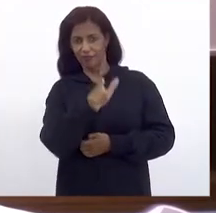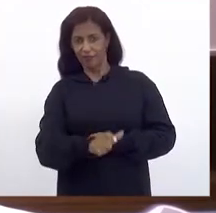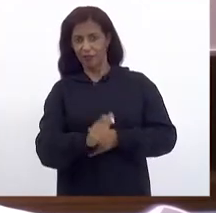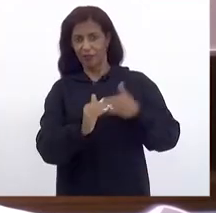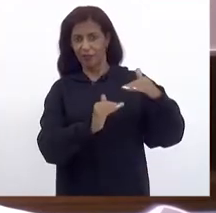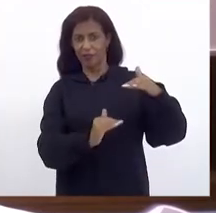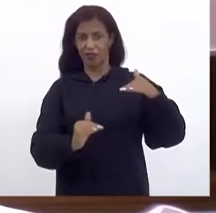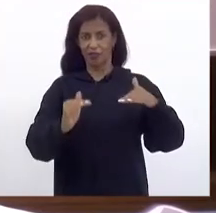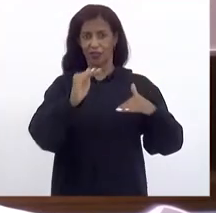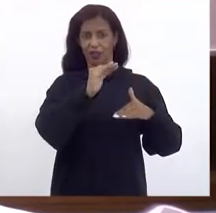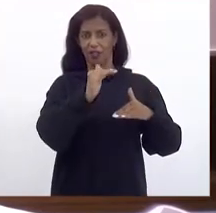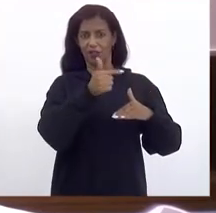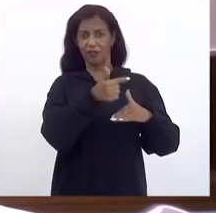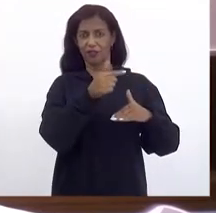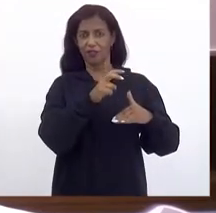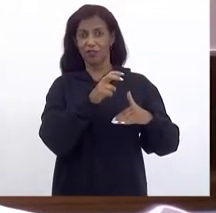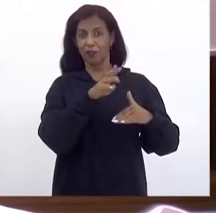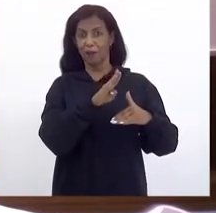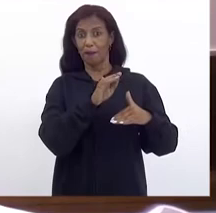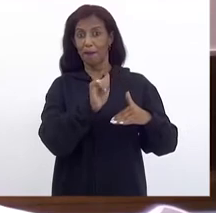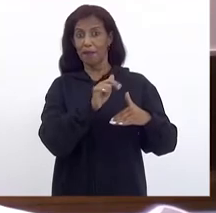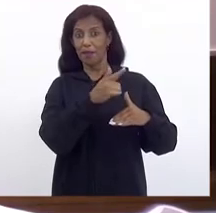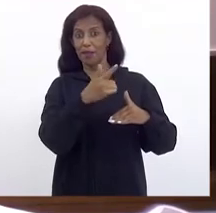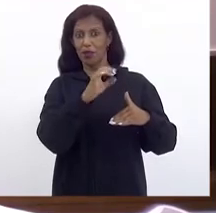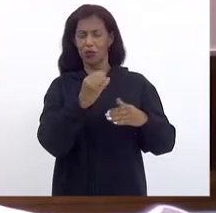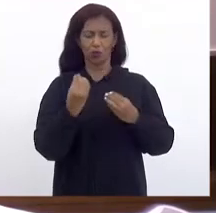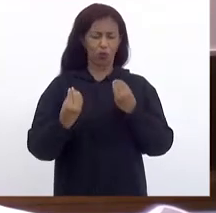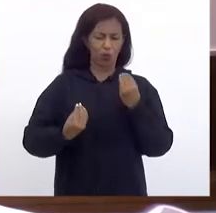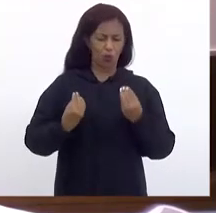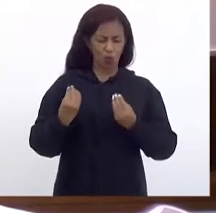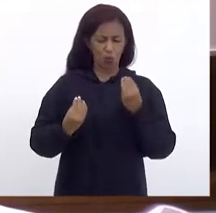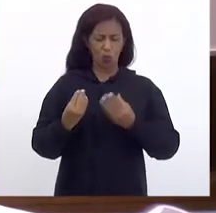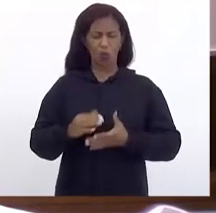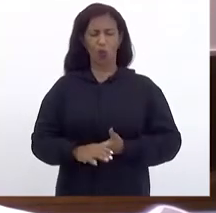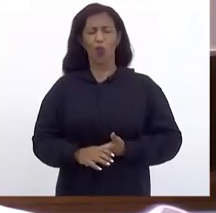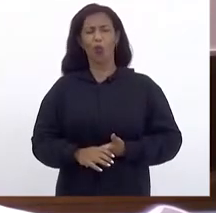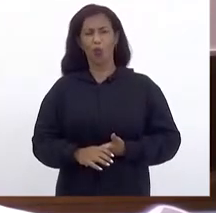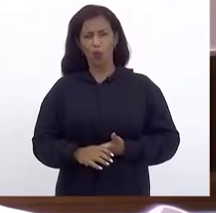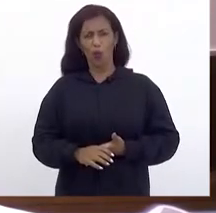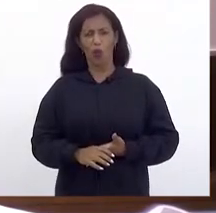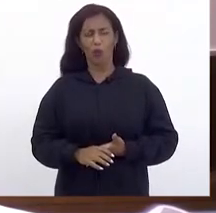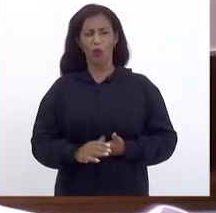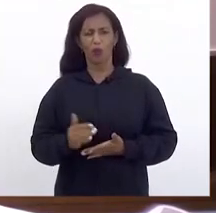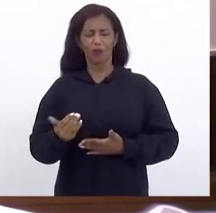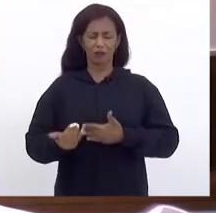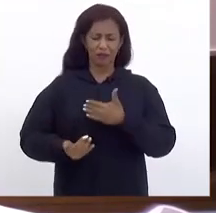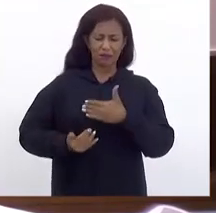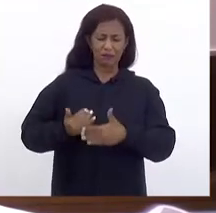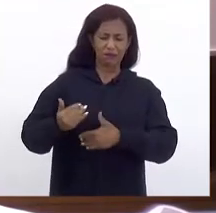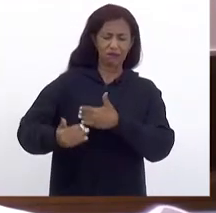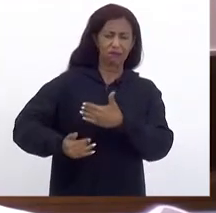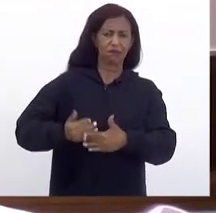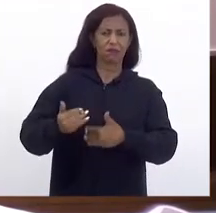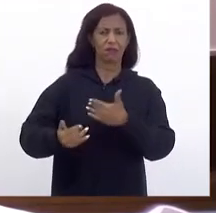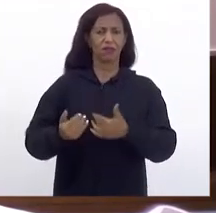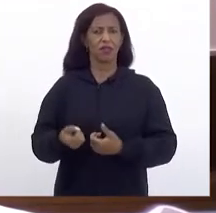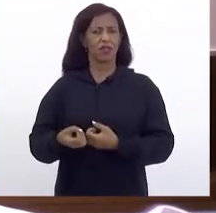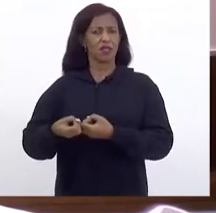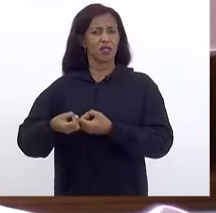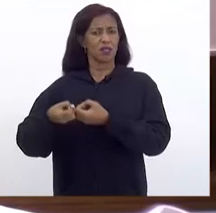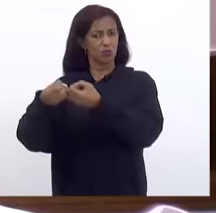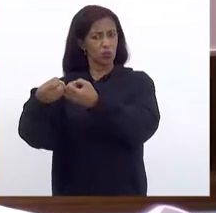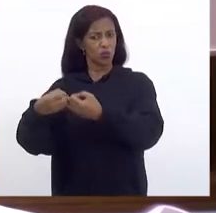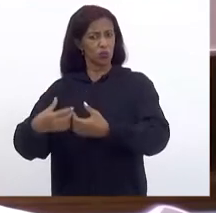Superior A 25 Bilhões Então como é que A máquina estatal Vai andar Com uma despesa